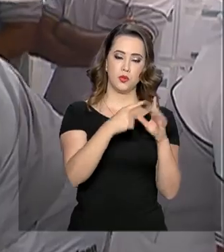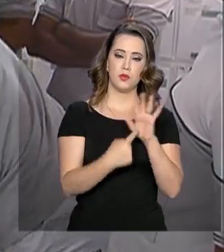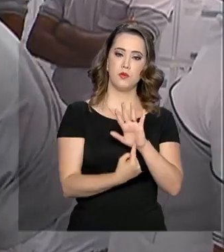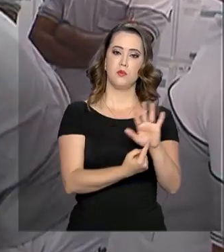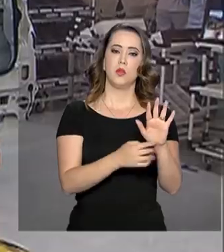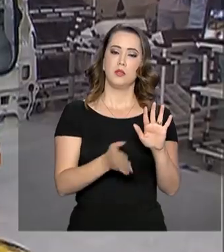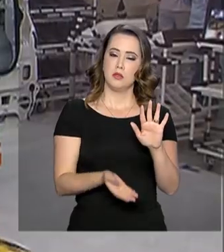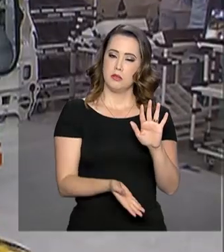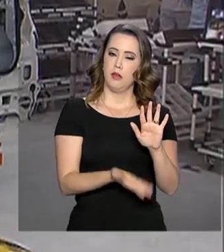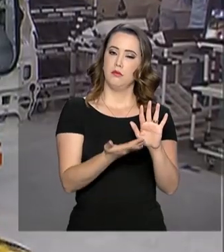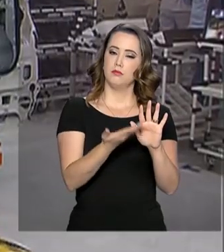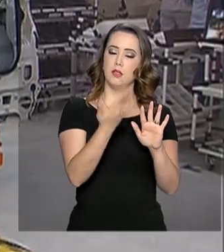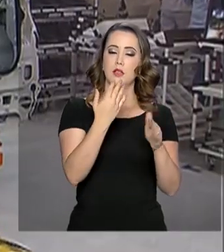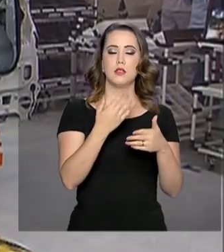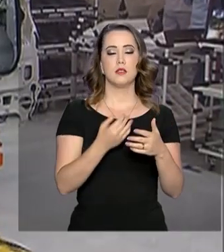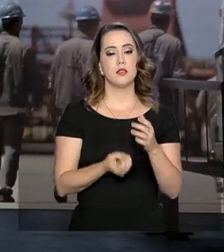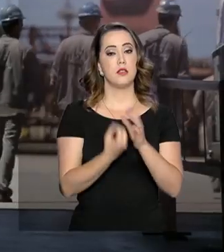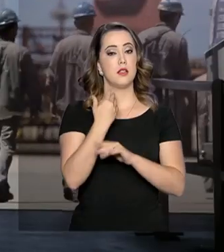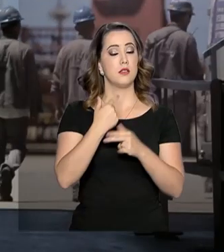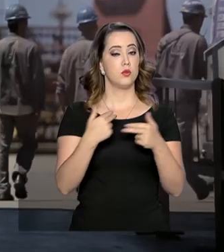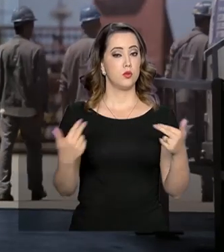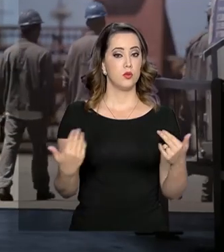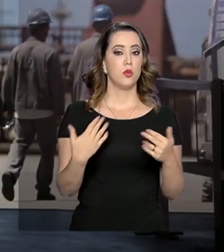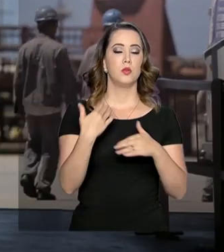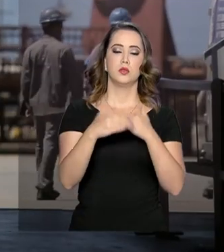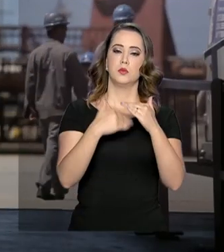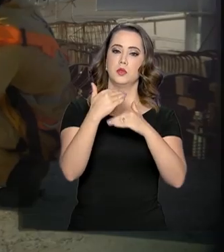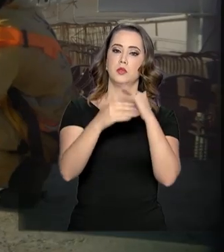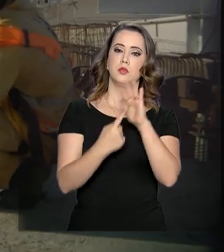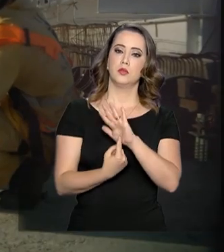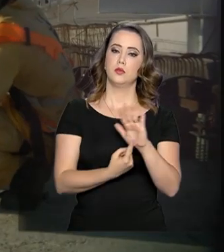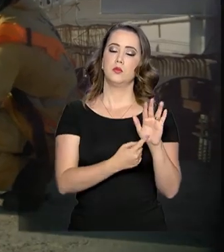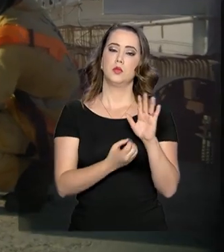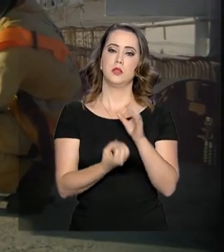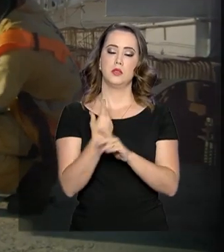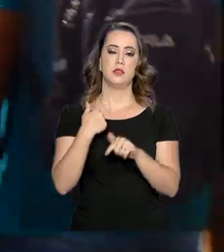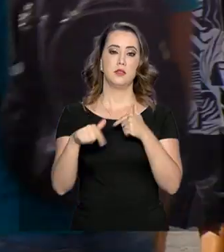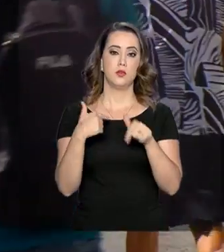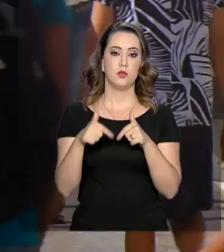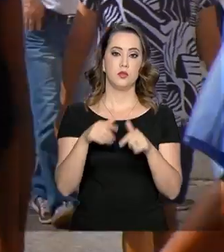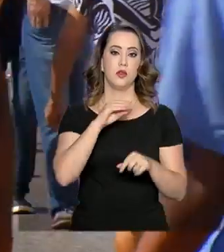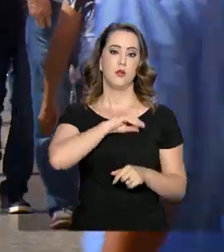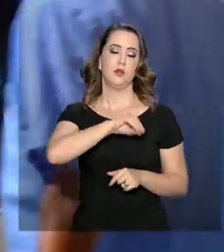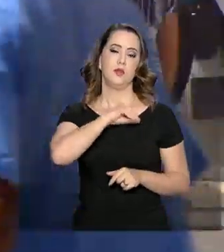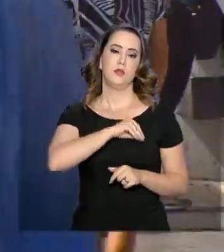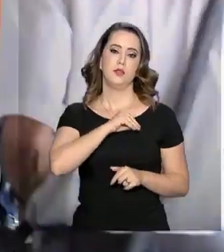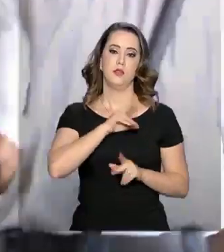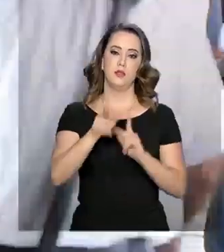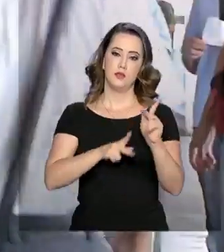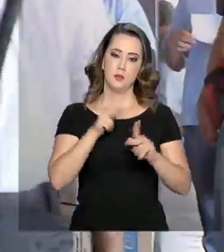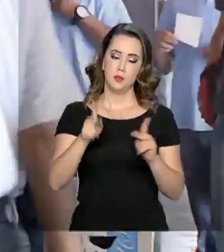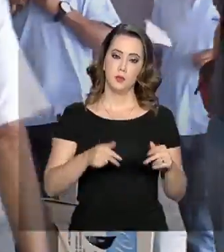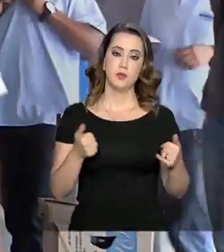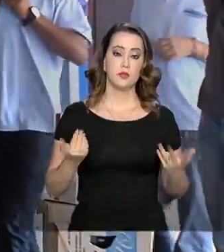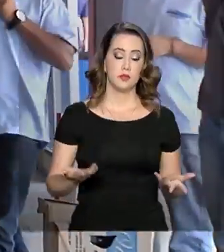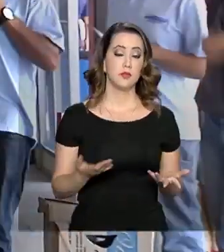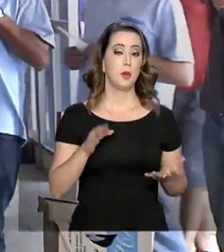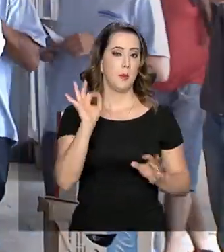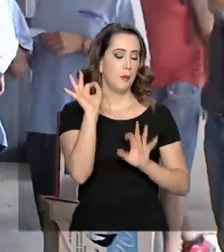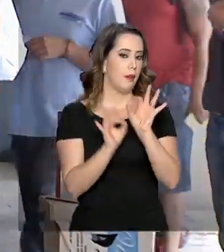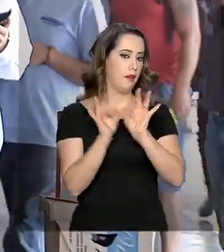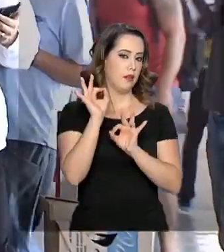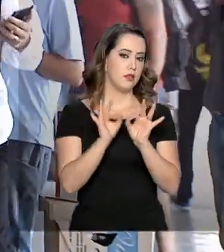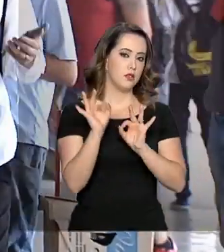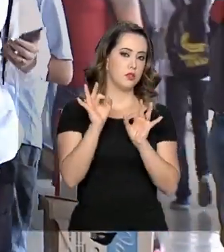geração de riqueza está aumentando, geralmente refletindo no aumento de emprego e de renda da população. Para ajudar a planejar